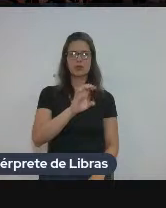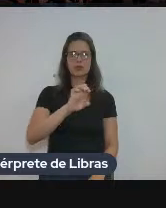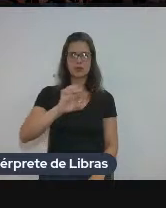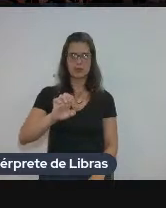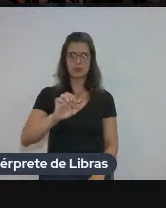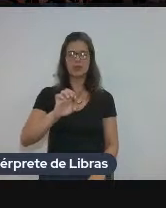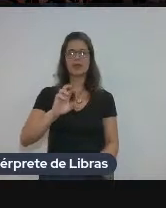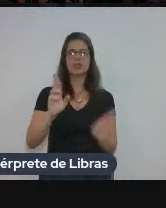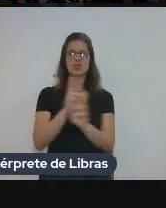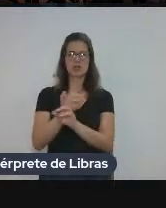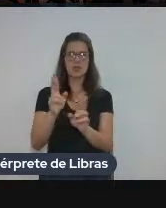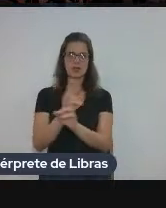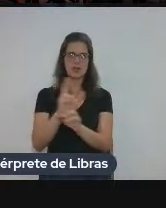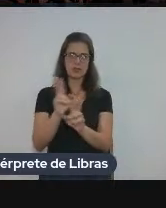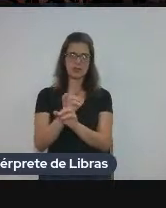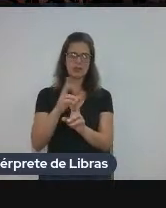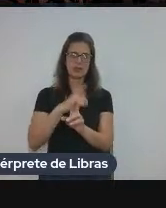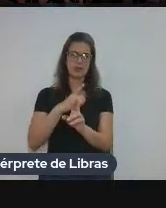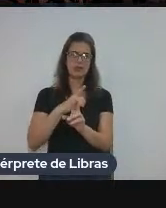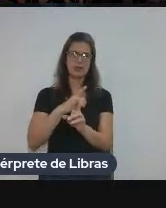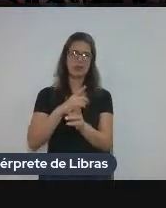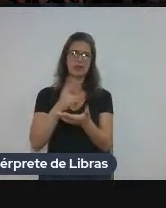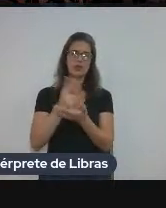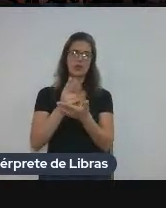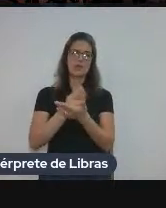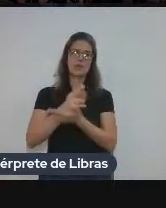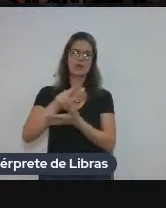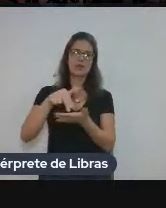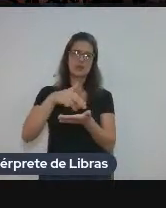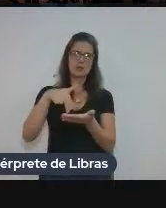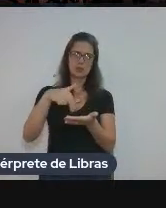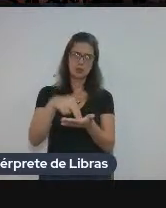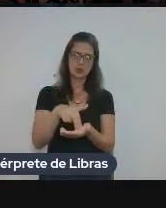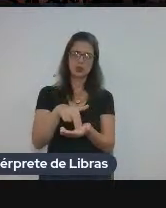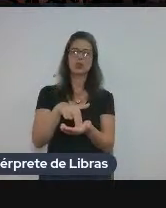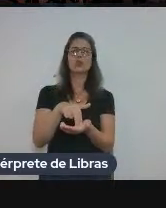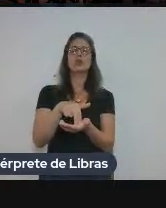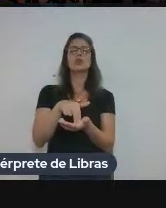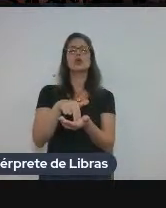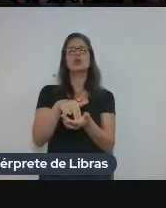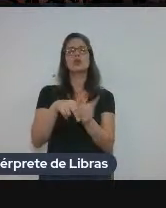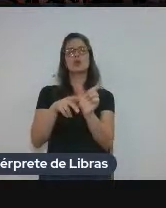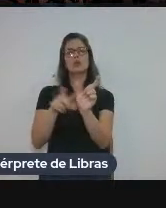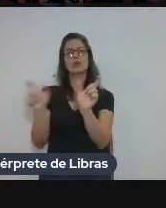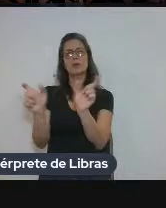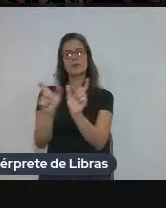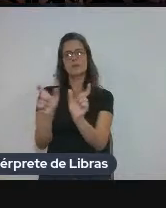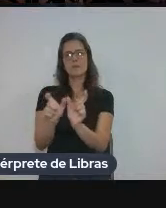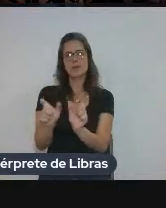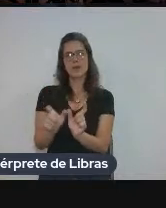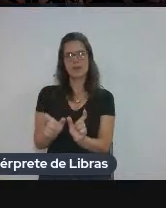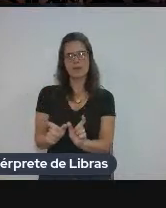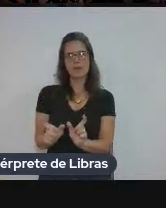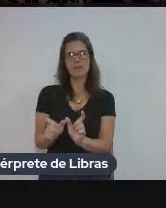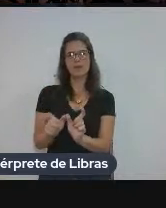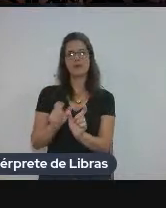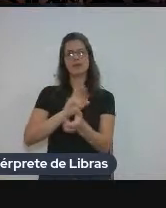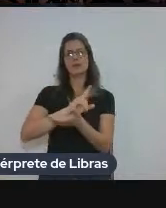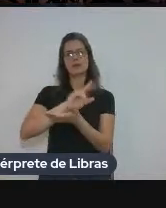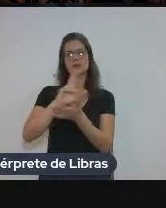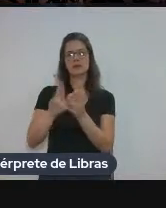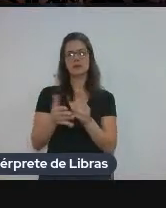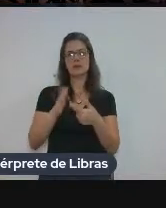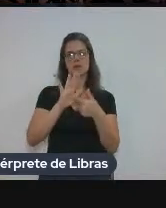né? Que mostram, compartilham o núcleo da unidade mãe. A gente tem os contextos que mostram os